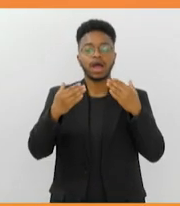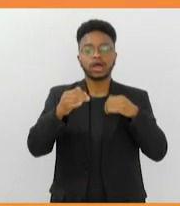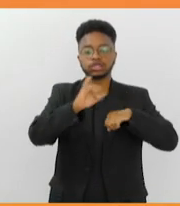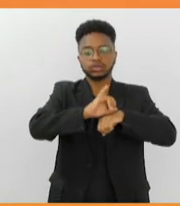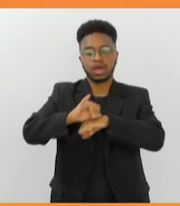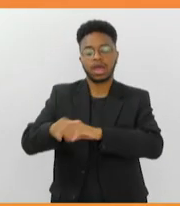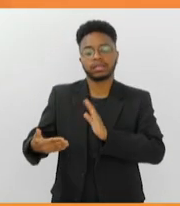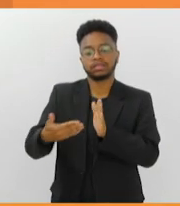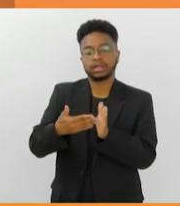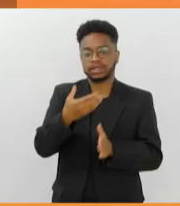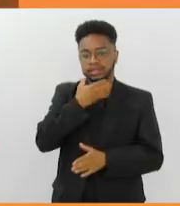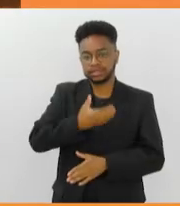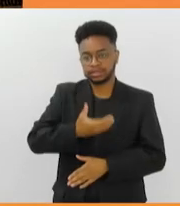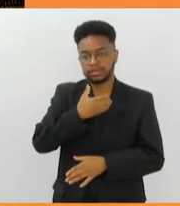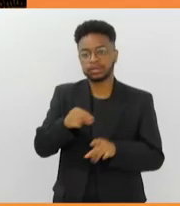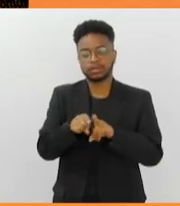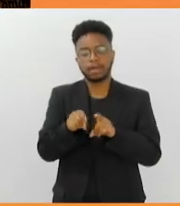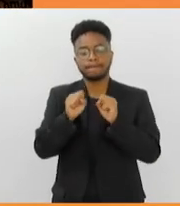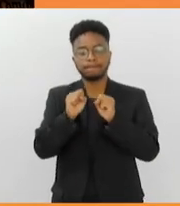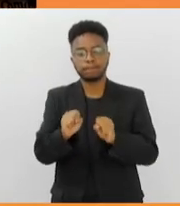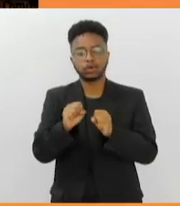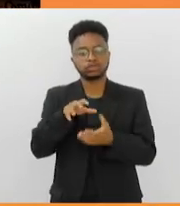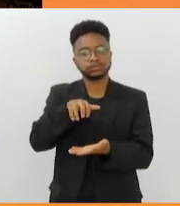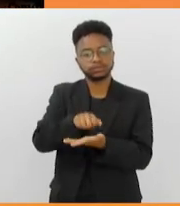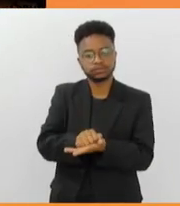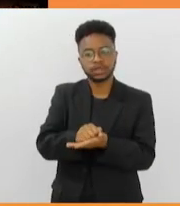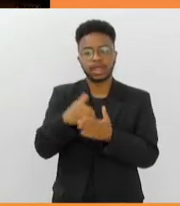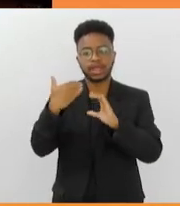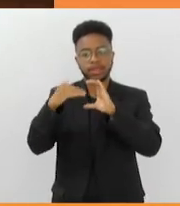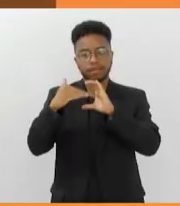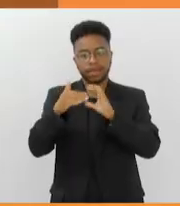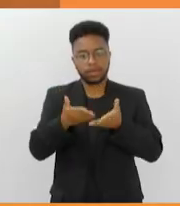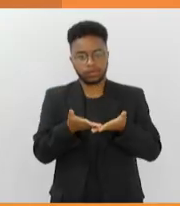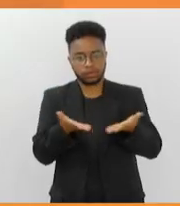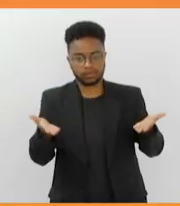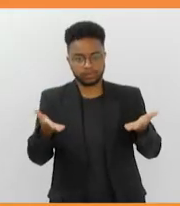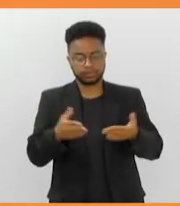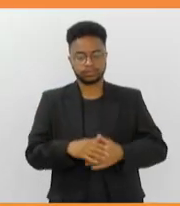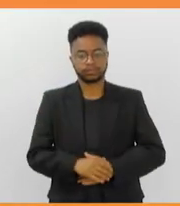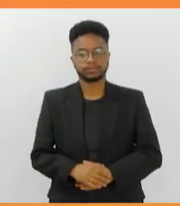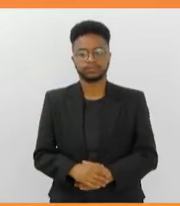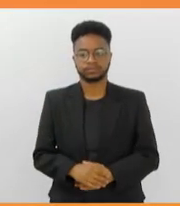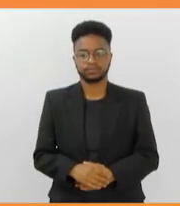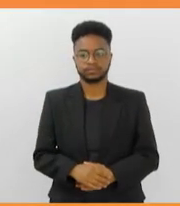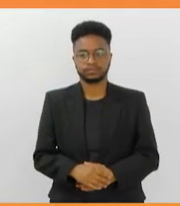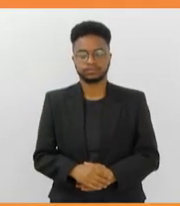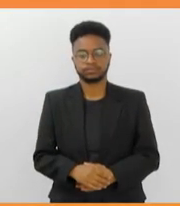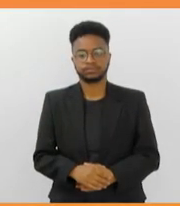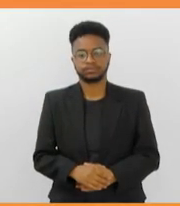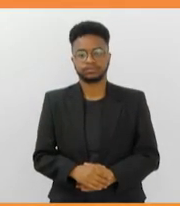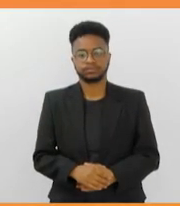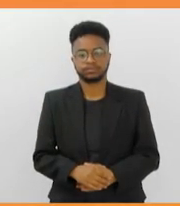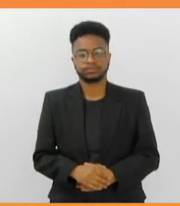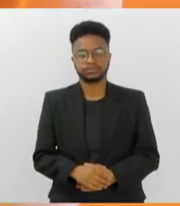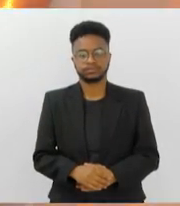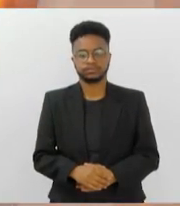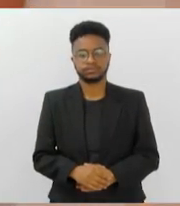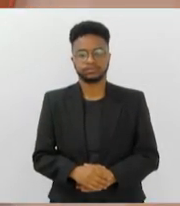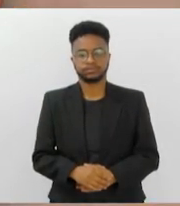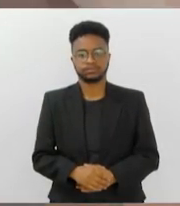e a reserva pode ser feita pelo e-mail agendamento arroba ihgb.org.br.